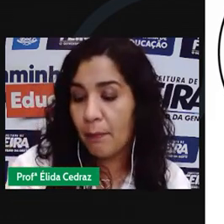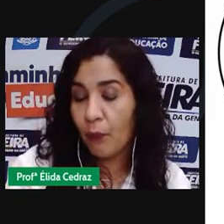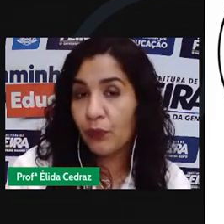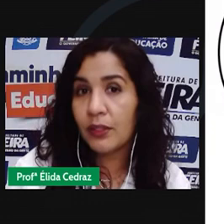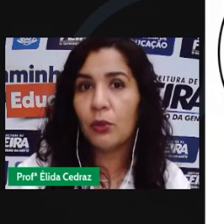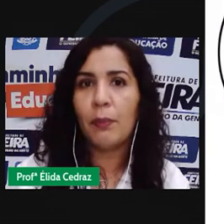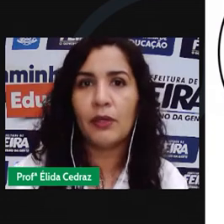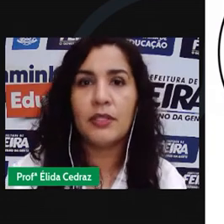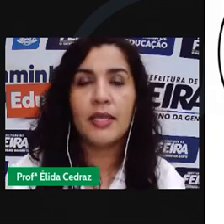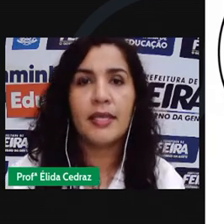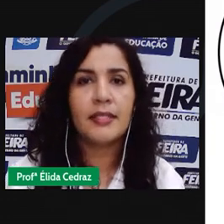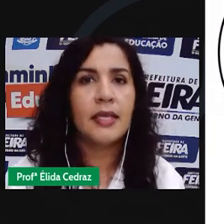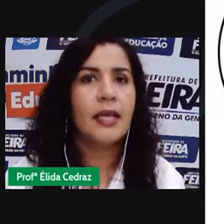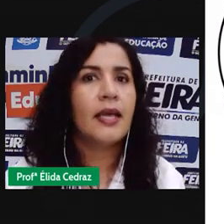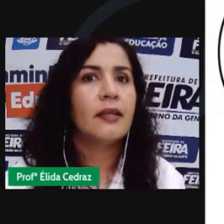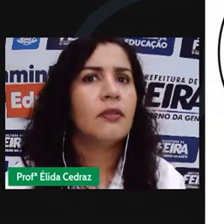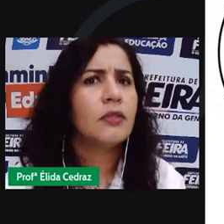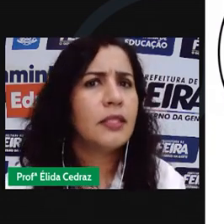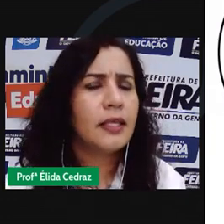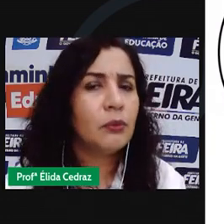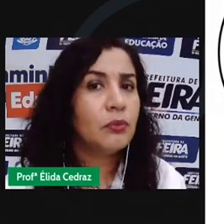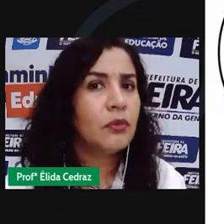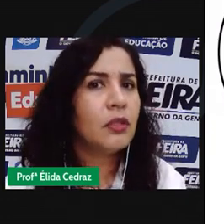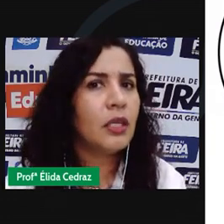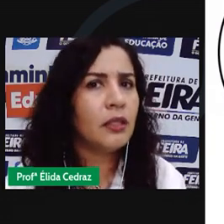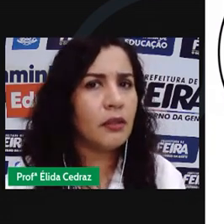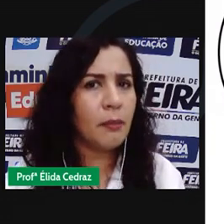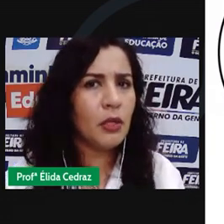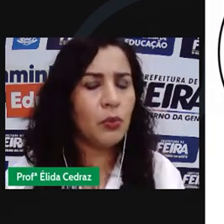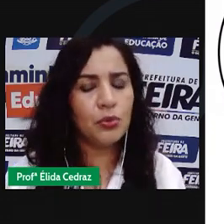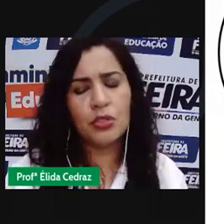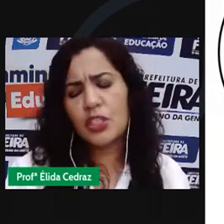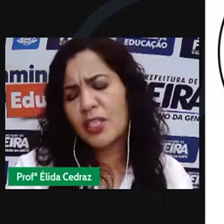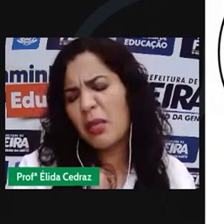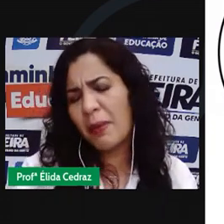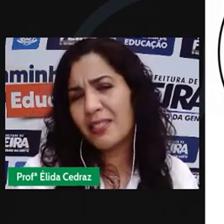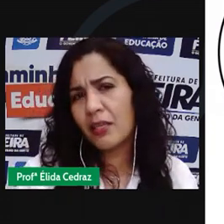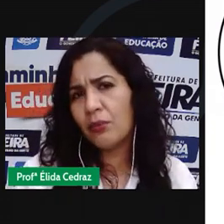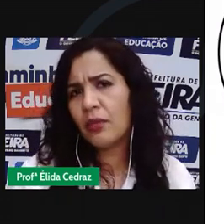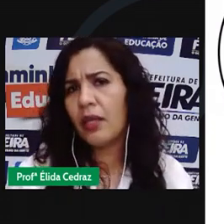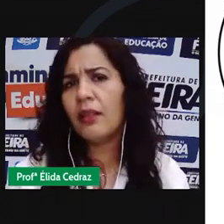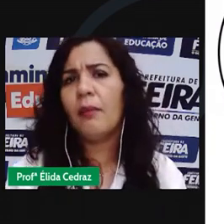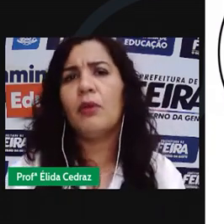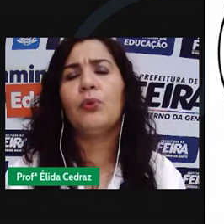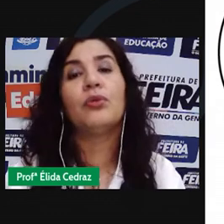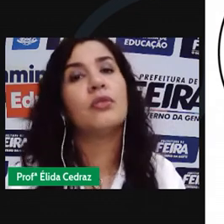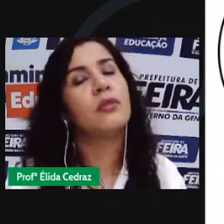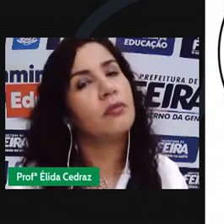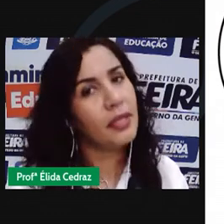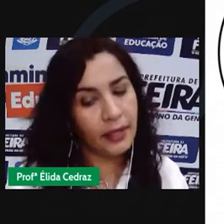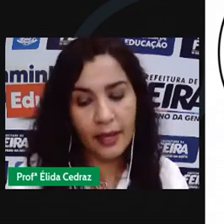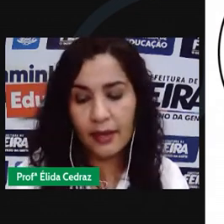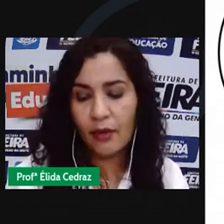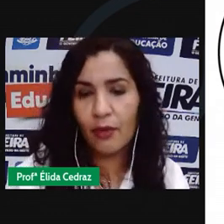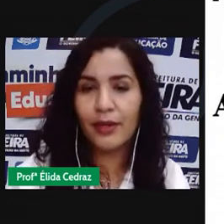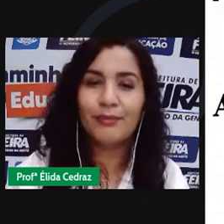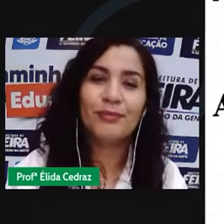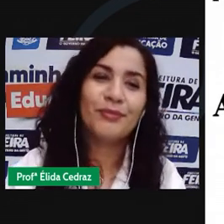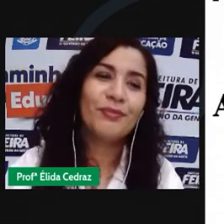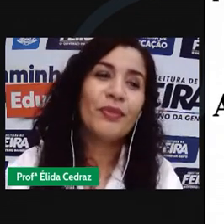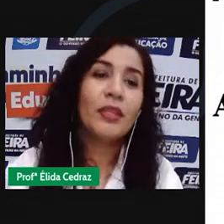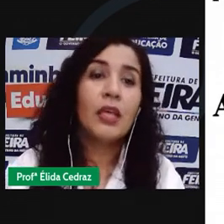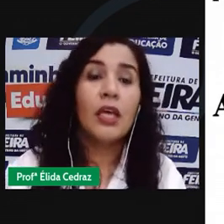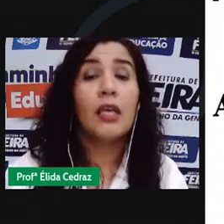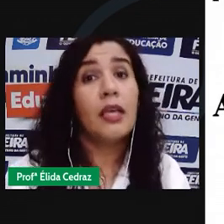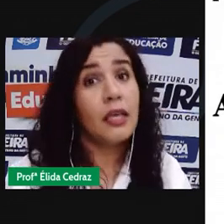apontando para o 6 serão 30 minutos para que passaram 30 minutos daquela hora